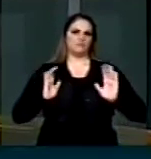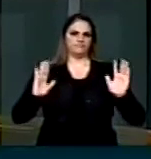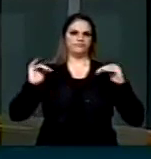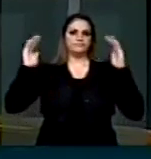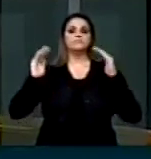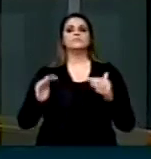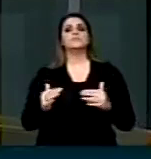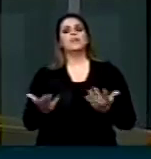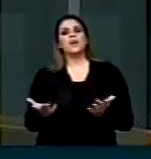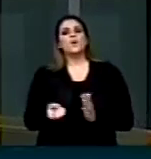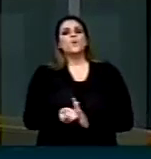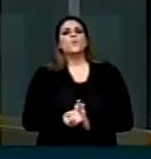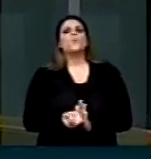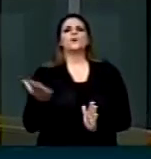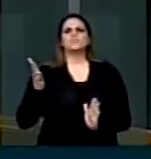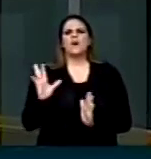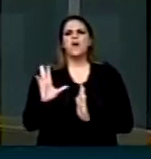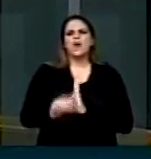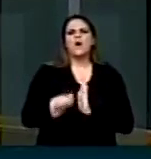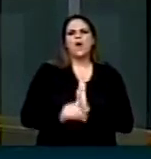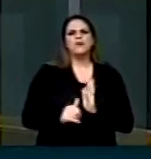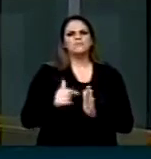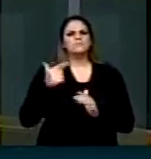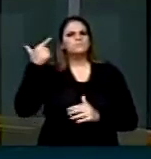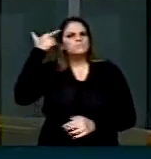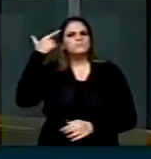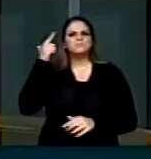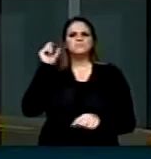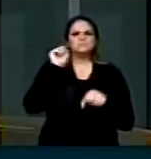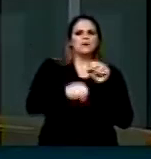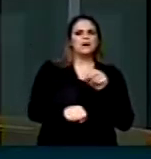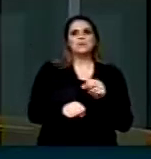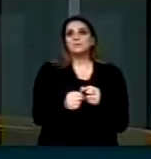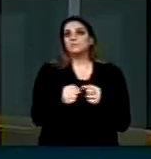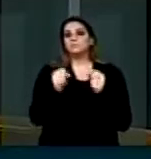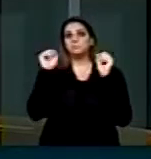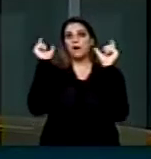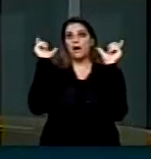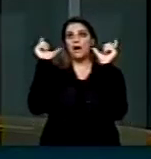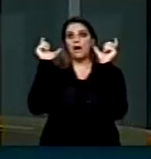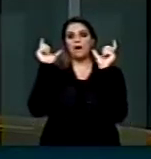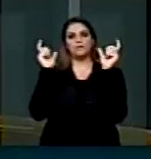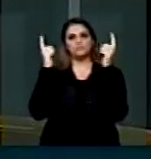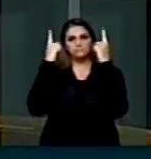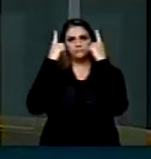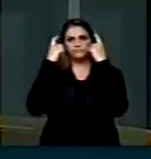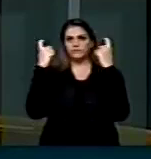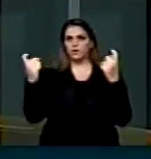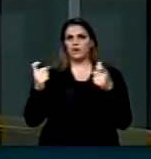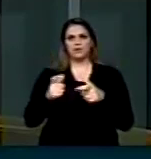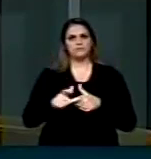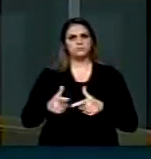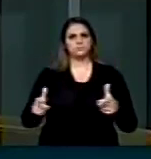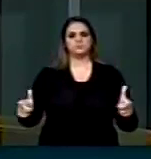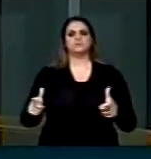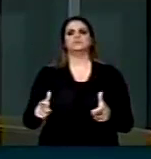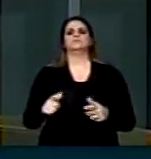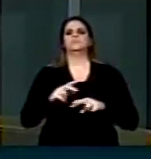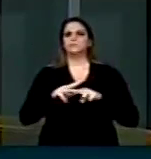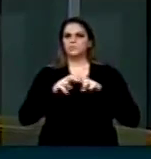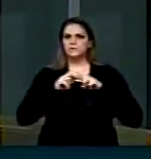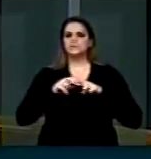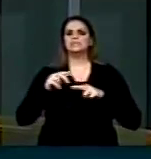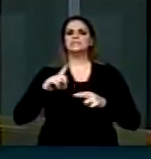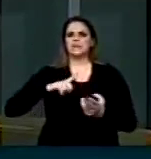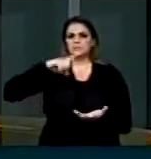latrocínios neste bairro é alarmante. Por isso, está sendo convocada uma grande